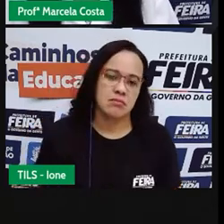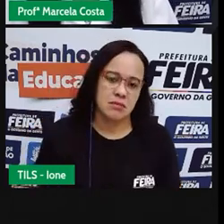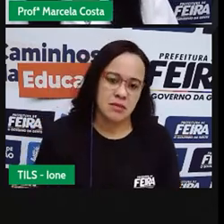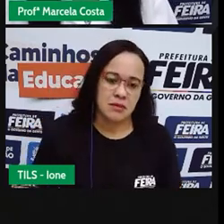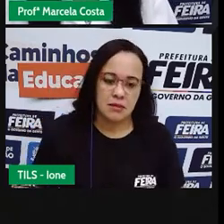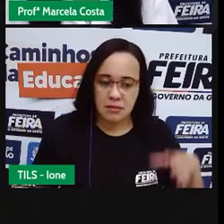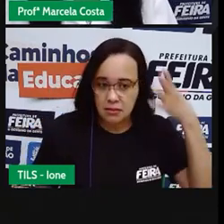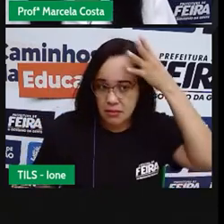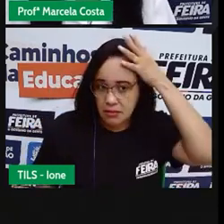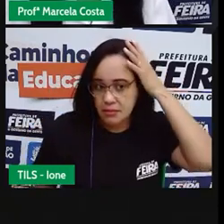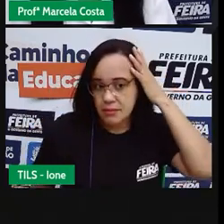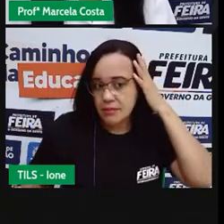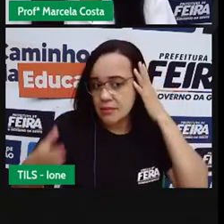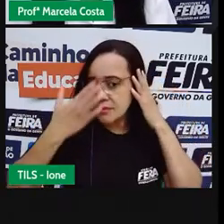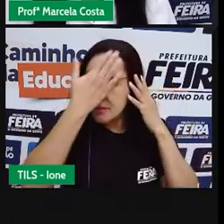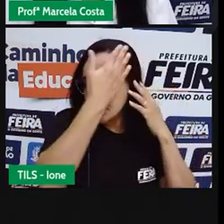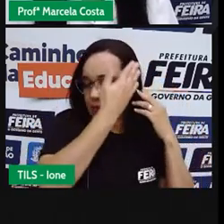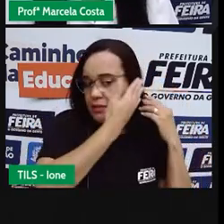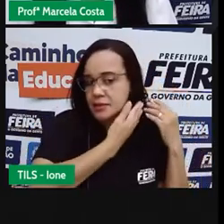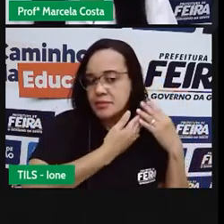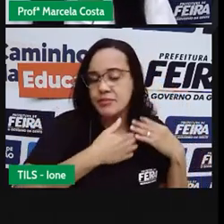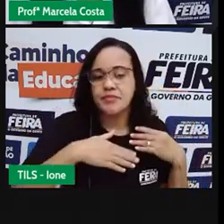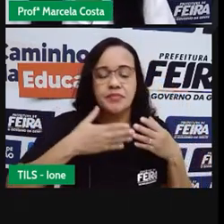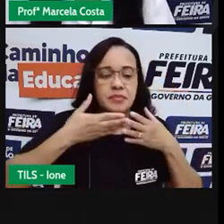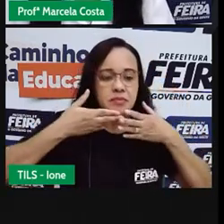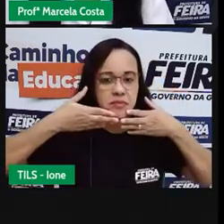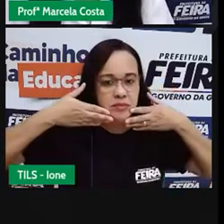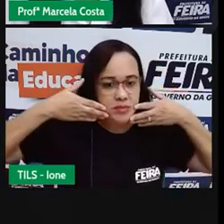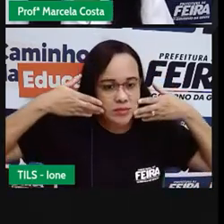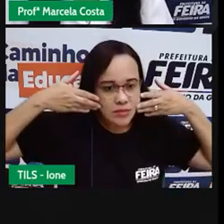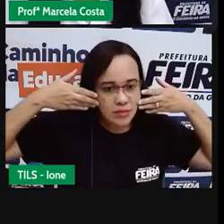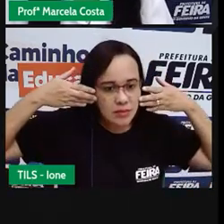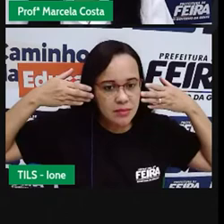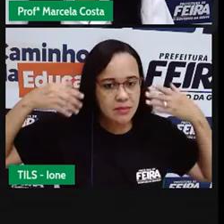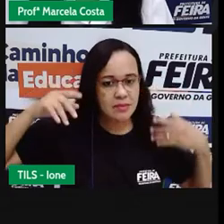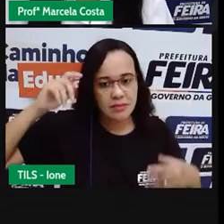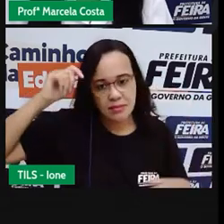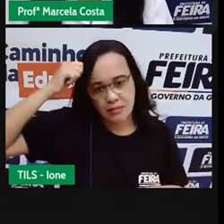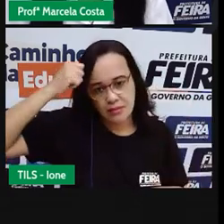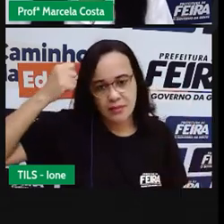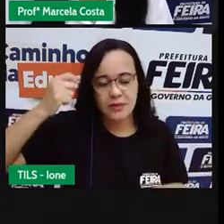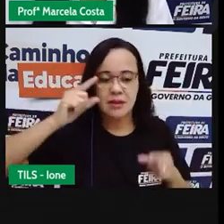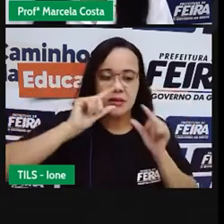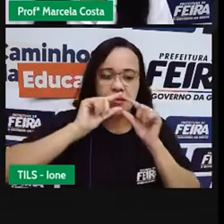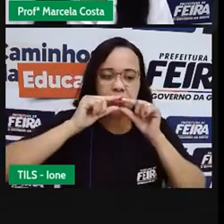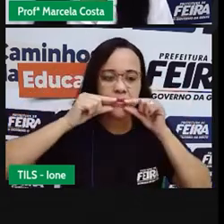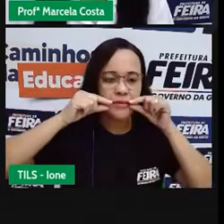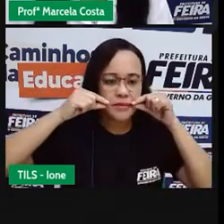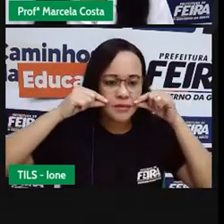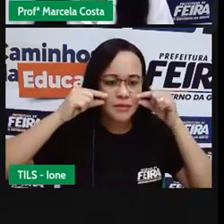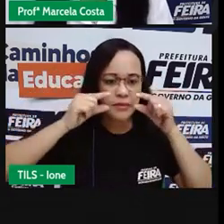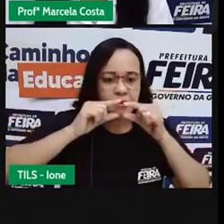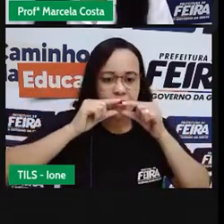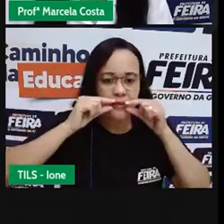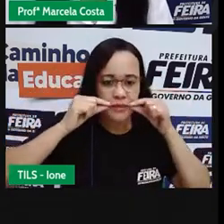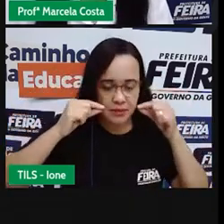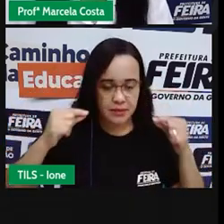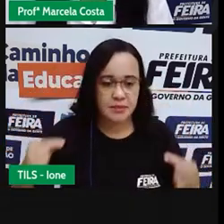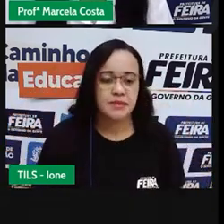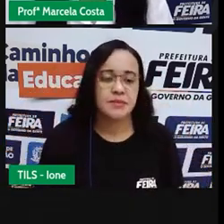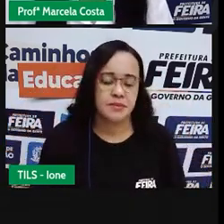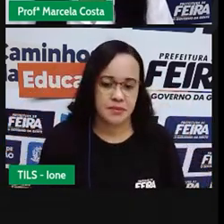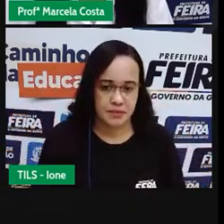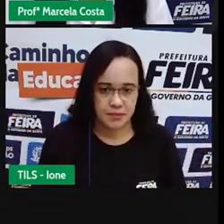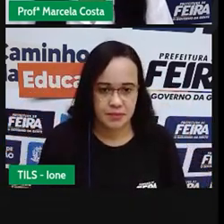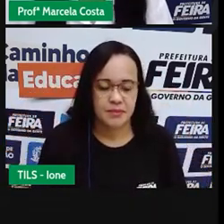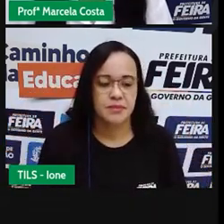O cabelo Liso Tem uma Pele Pele Negra Os lábios São lábios